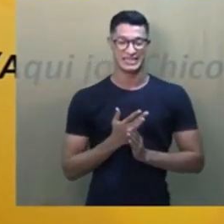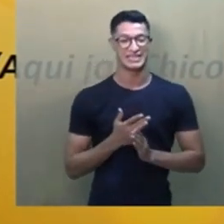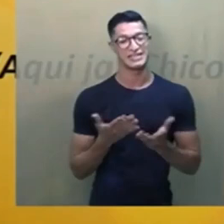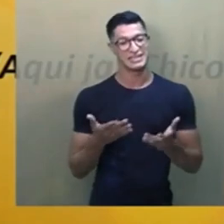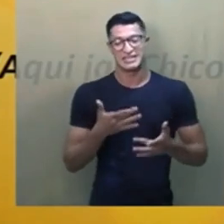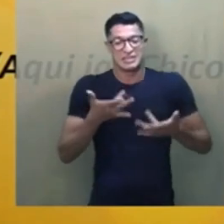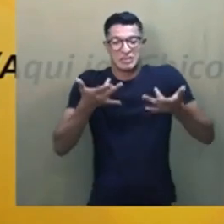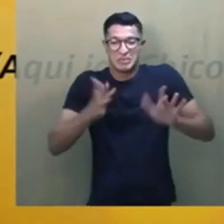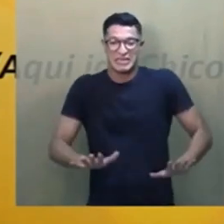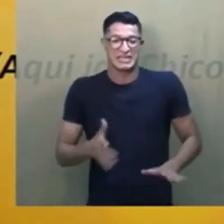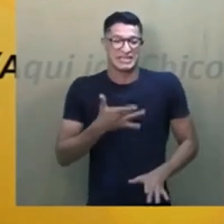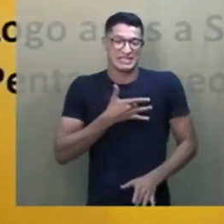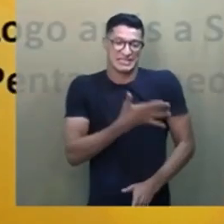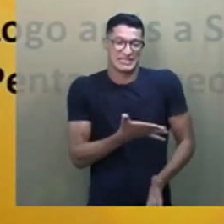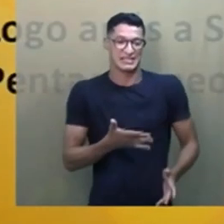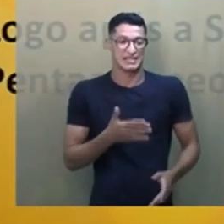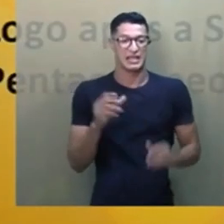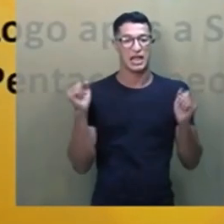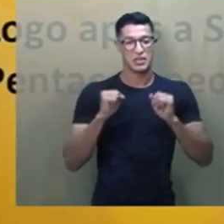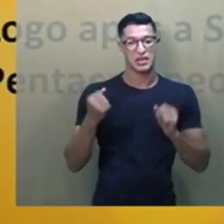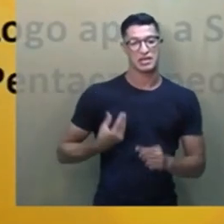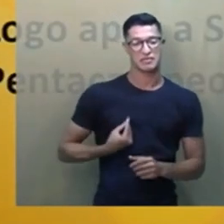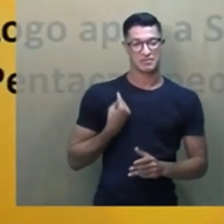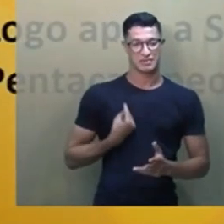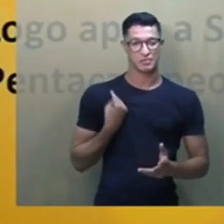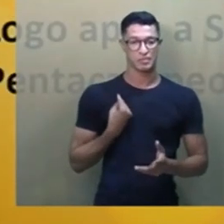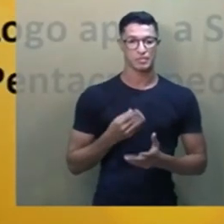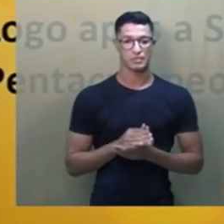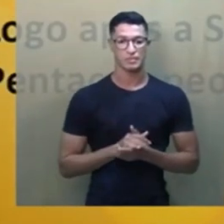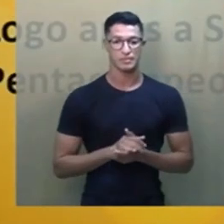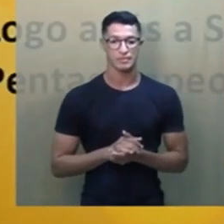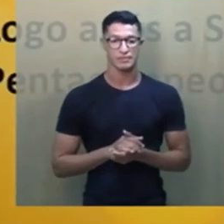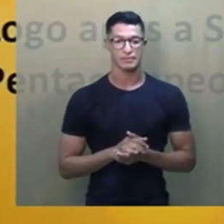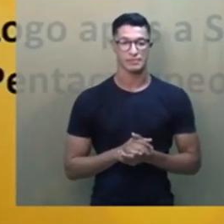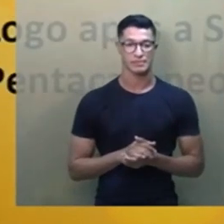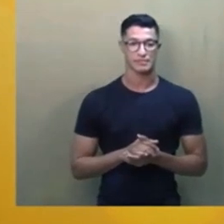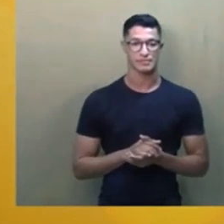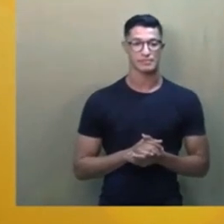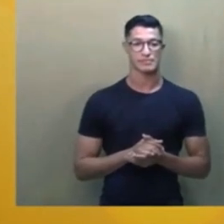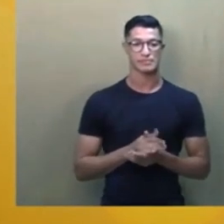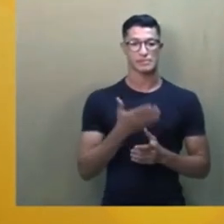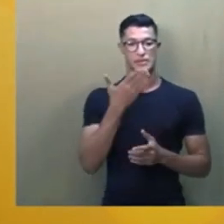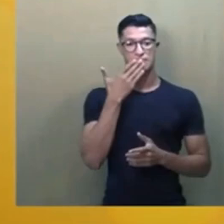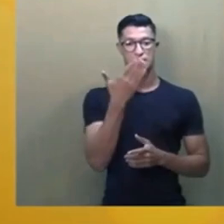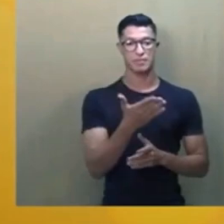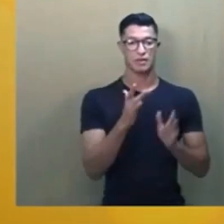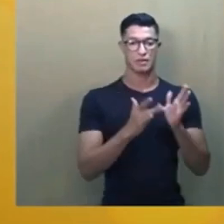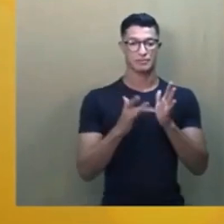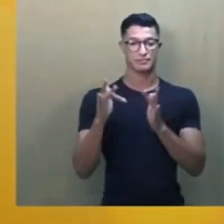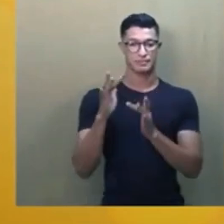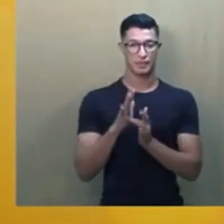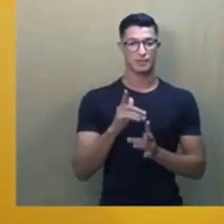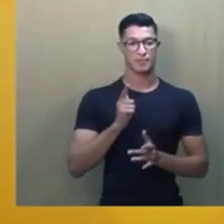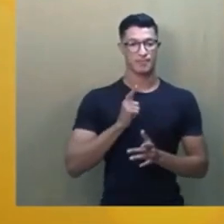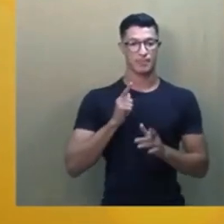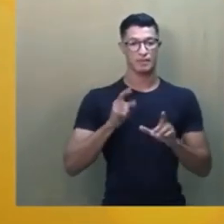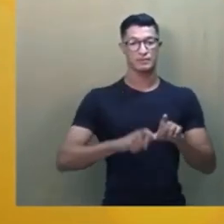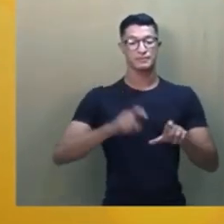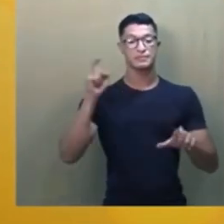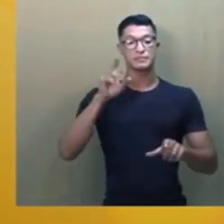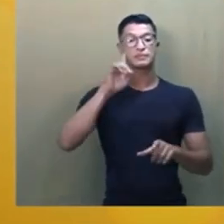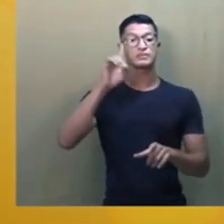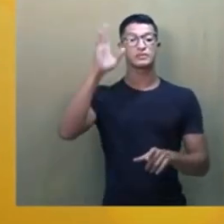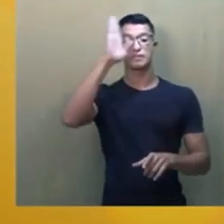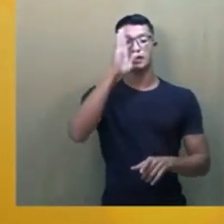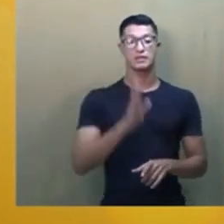muito a contragosto. Ele adorava viver, não é? E vai desencarnar, pede a Jesus para desencarnar num dia que o Brasil